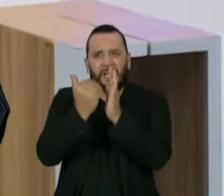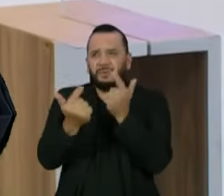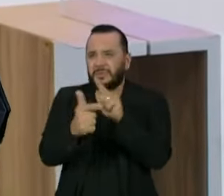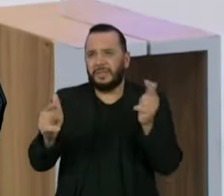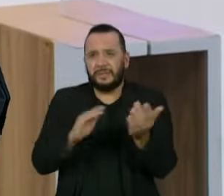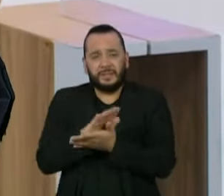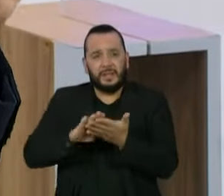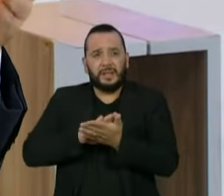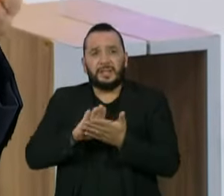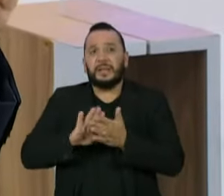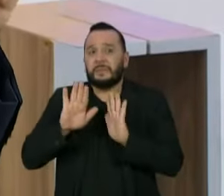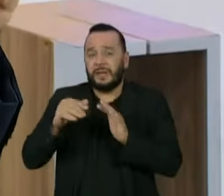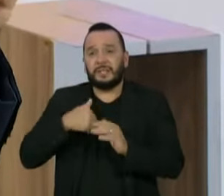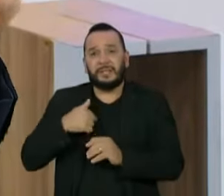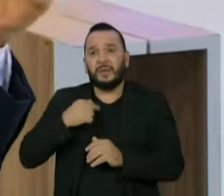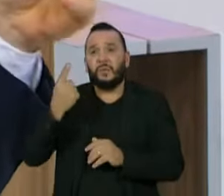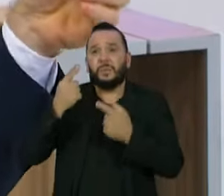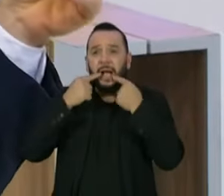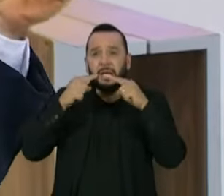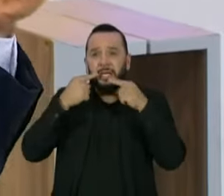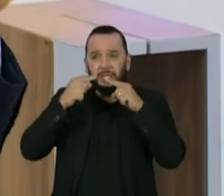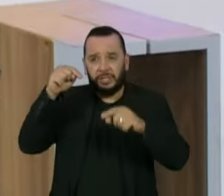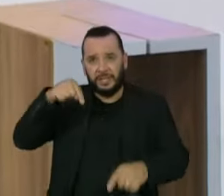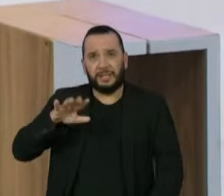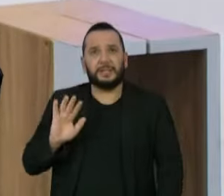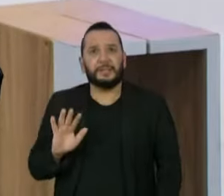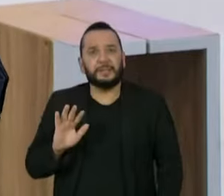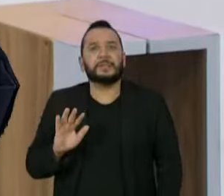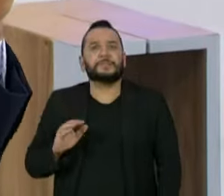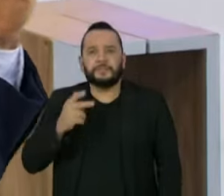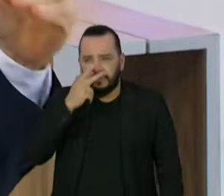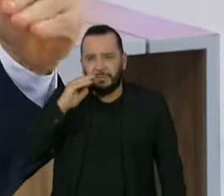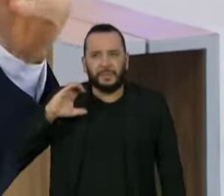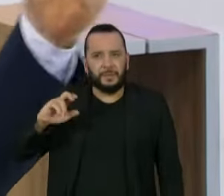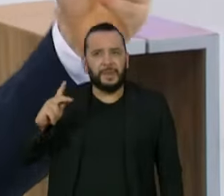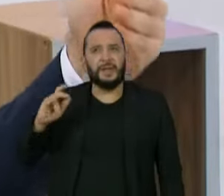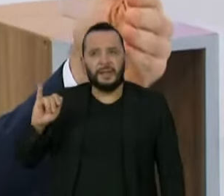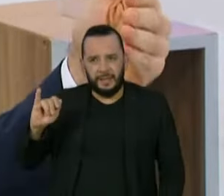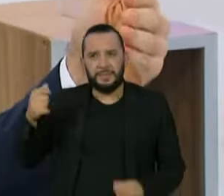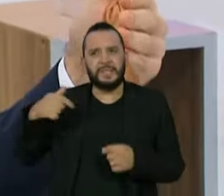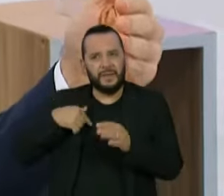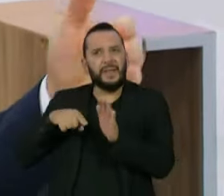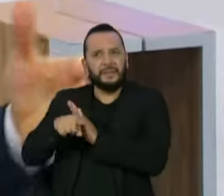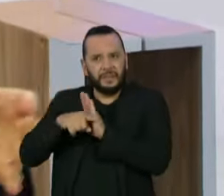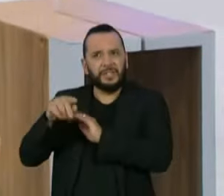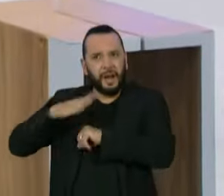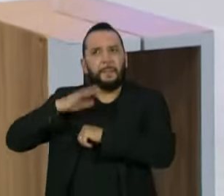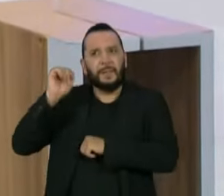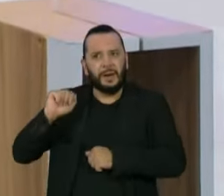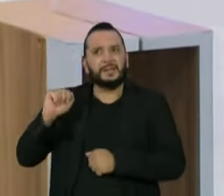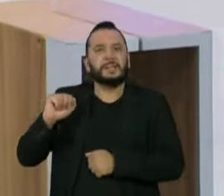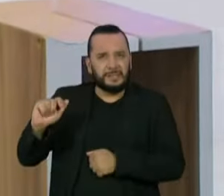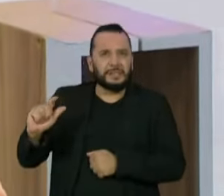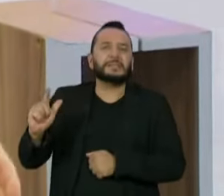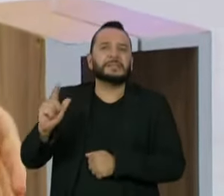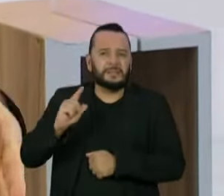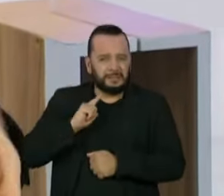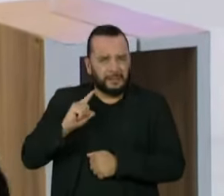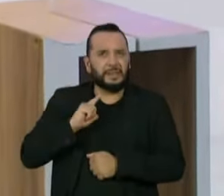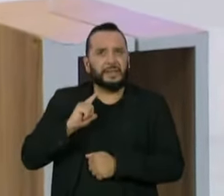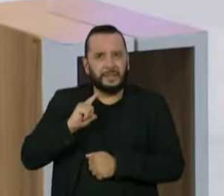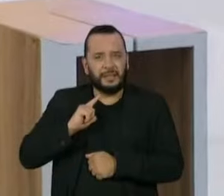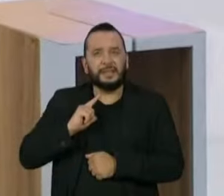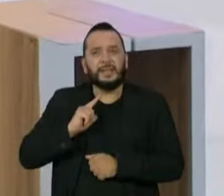eu faço até uma crítica aqui, publicamente. Eu acho que a CPI poderia ter ido além. Nós temos medidas cautelares